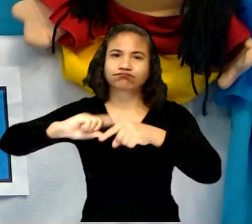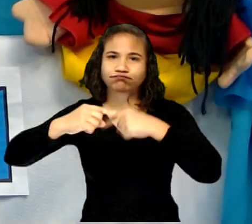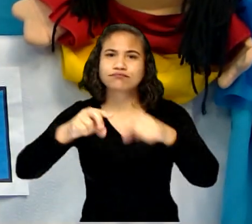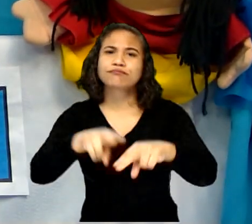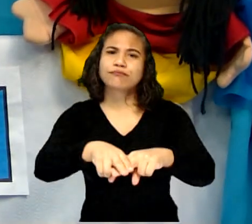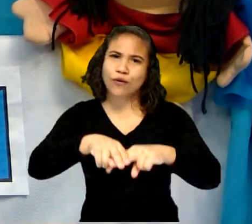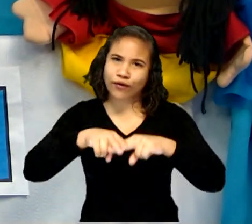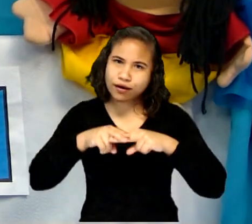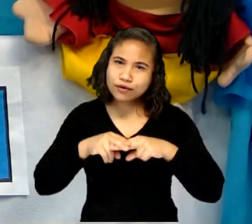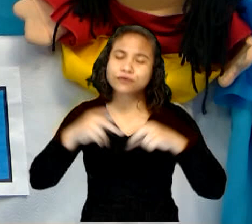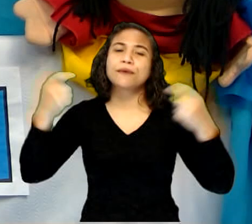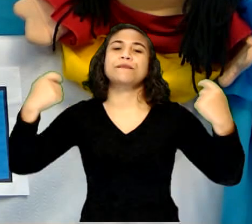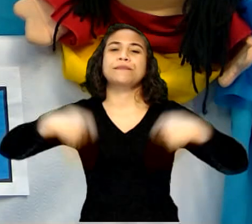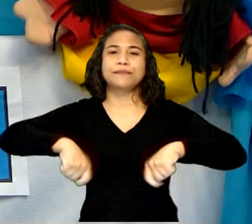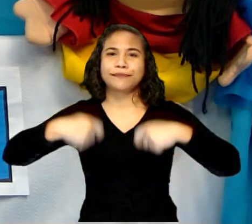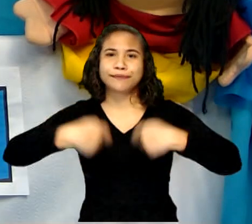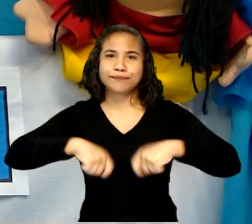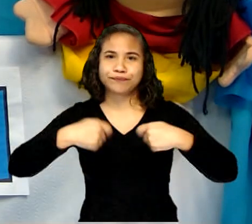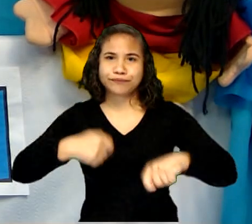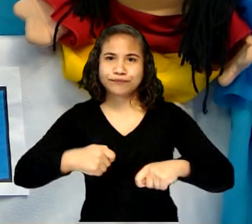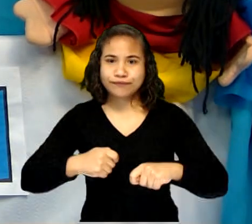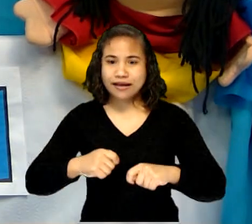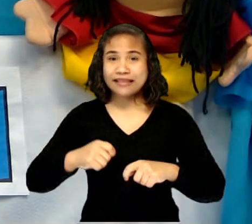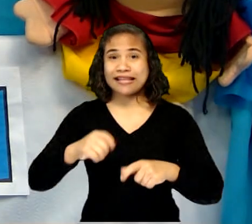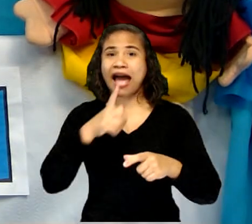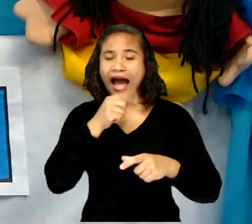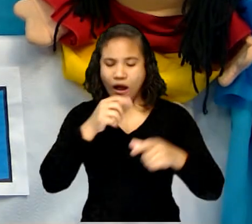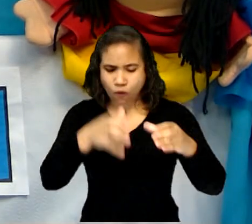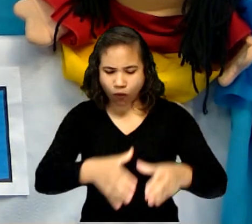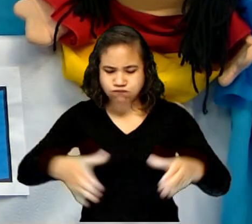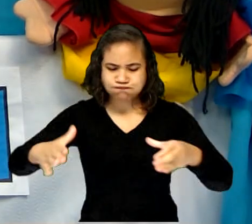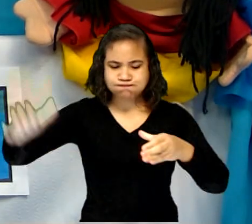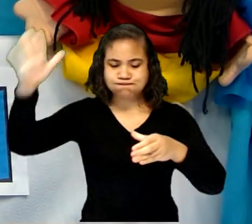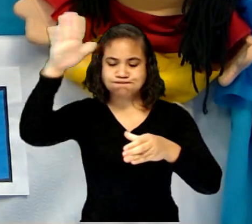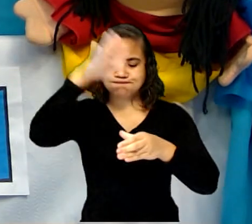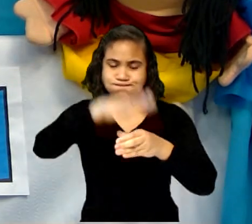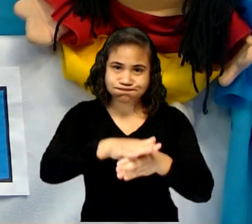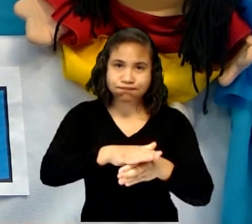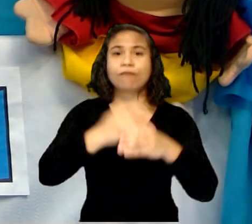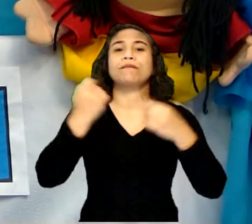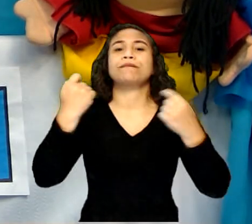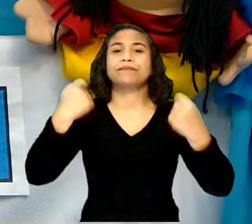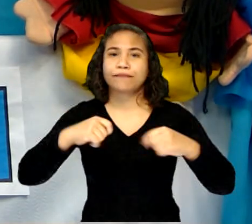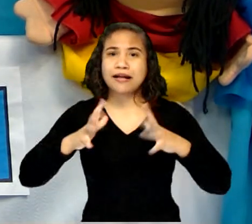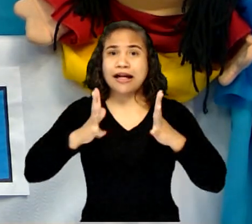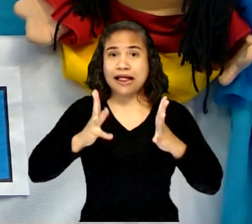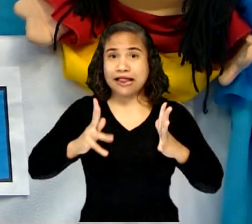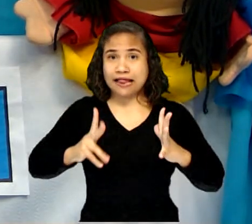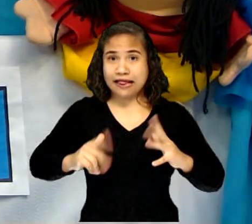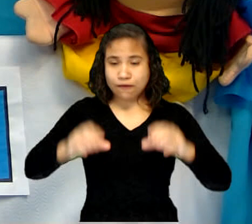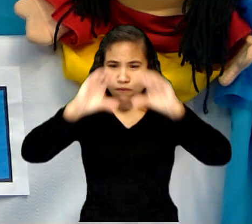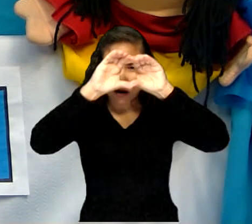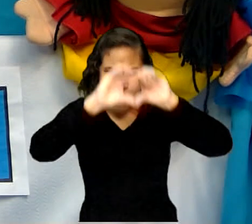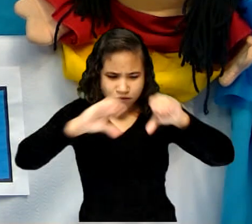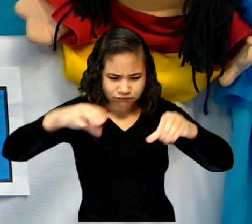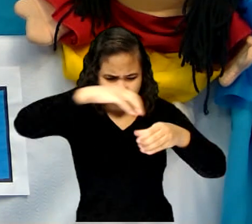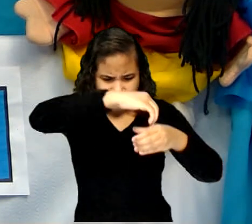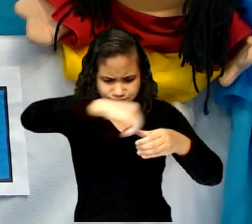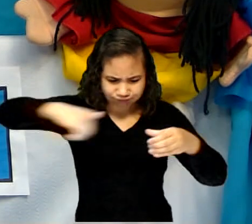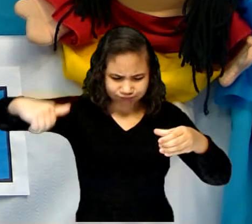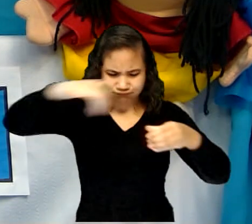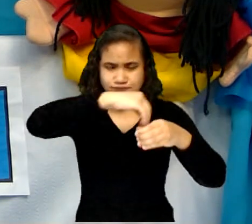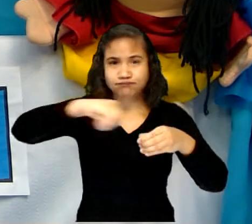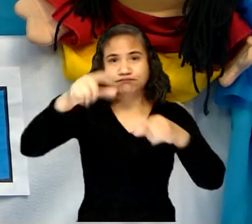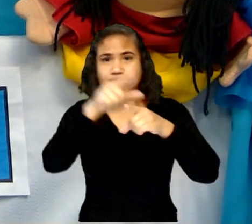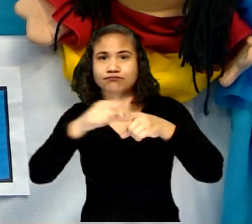isso, é necessário manter as caixas d'água e os tonéis tampados, limpar as calhas, retirando as folhas que